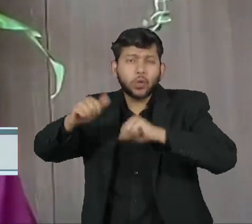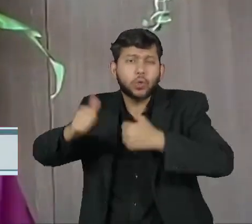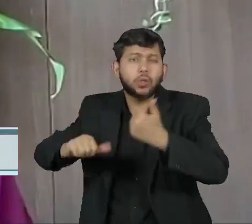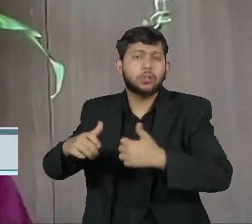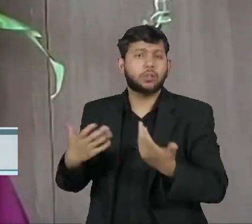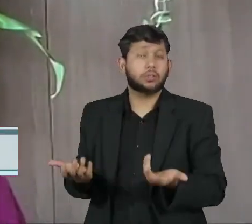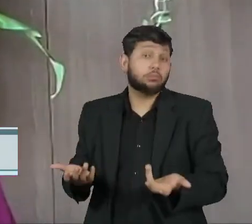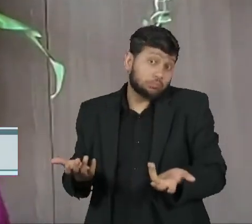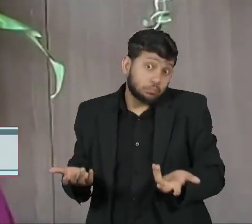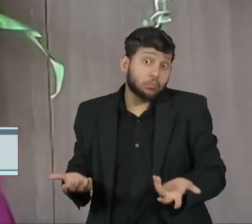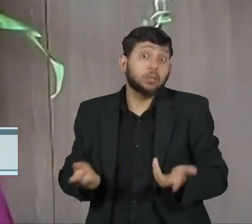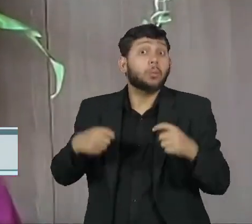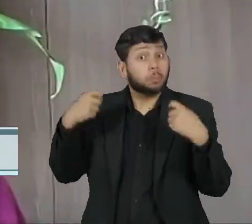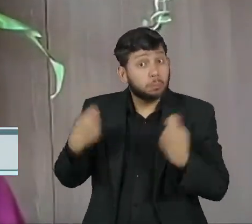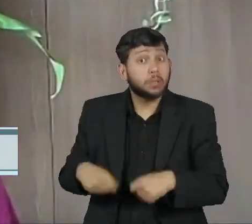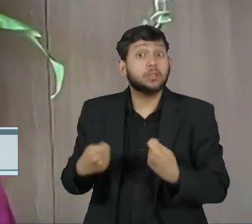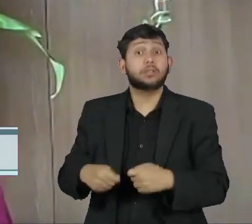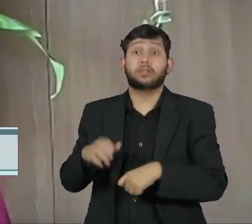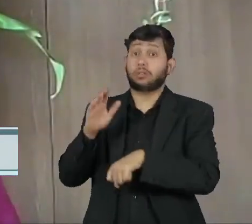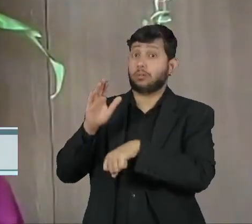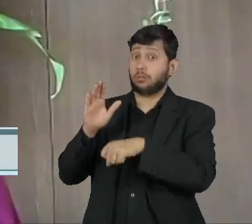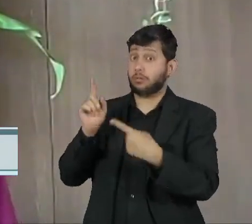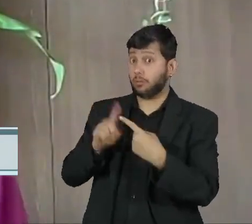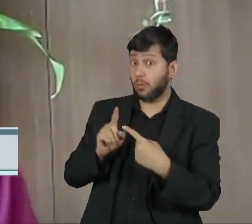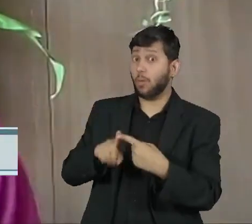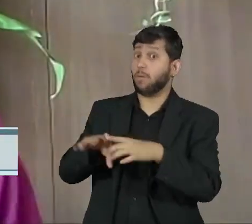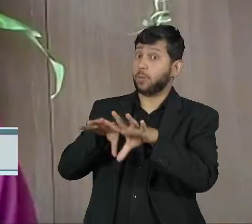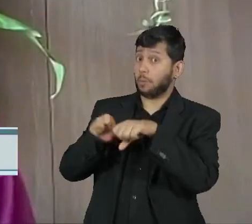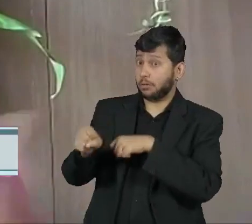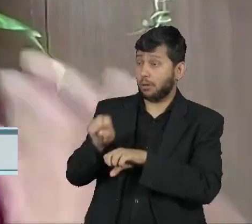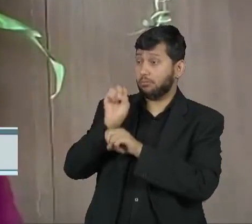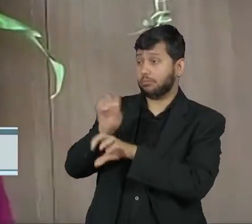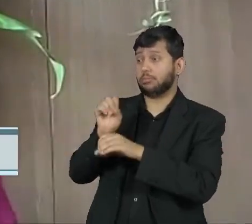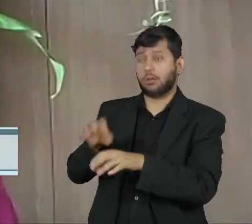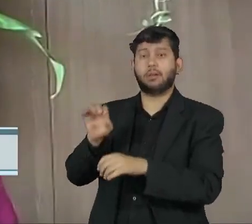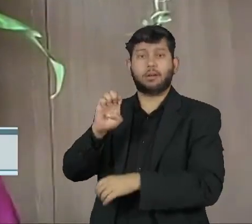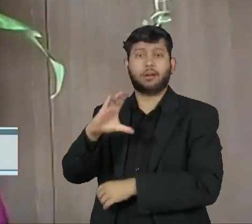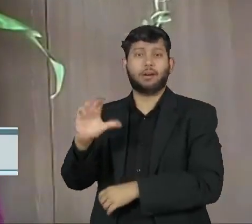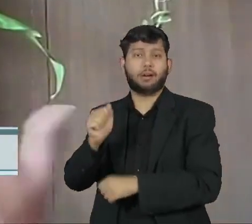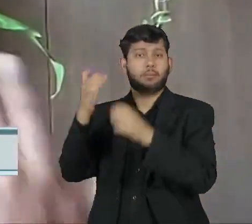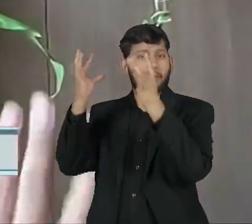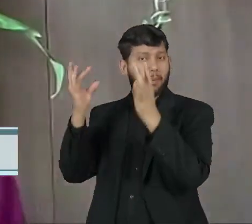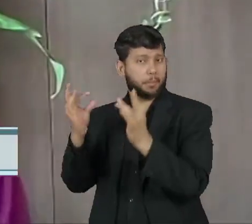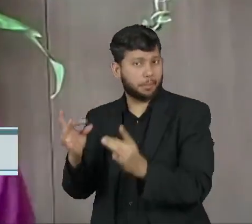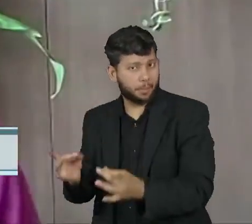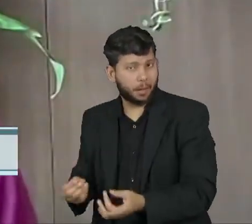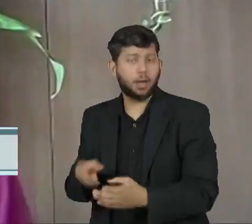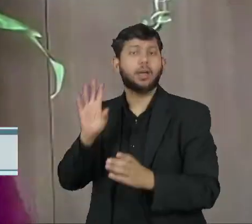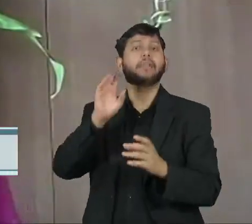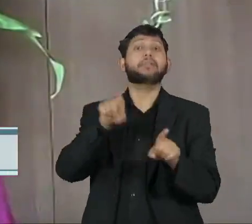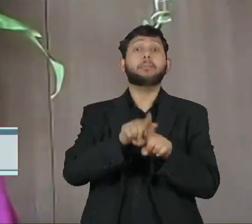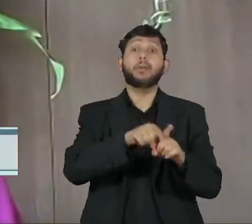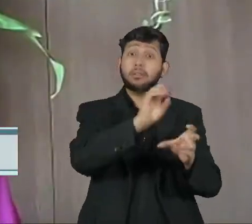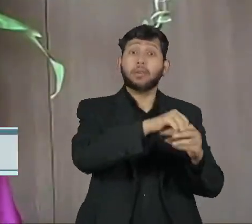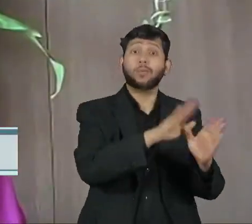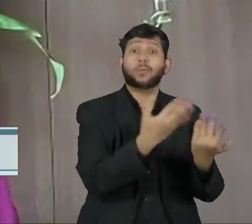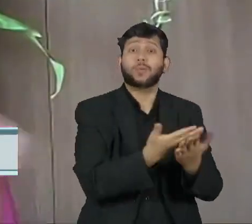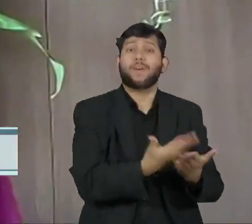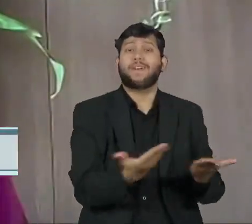necessário que, através da formação, por exemplo, o ECA seja cada vez mais disseminado nas escolas,